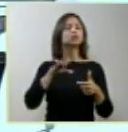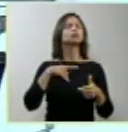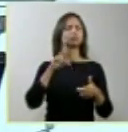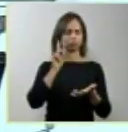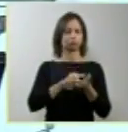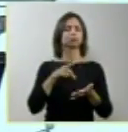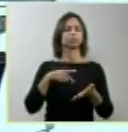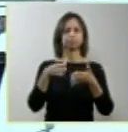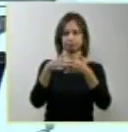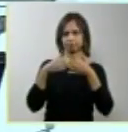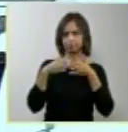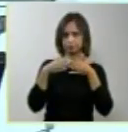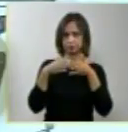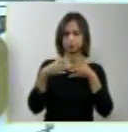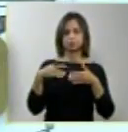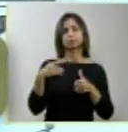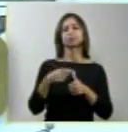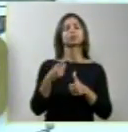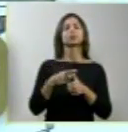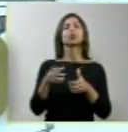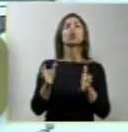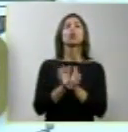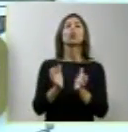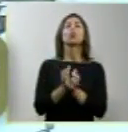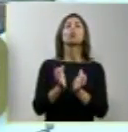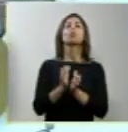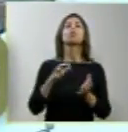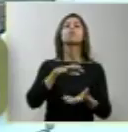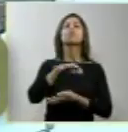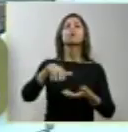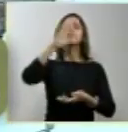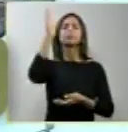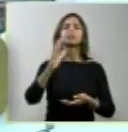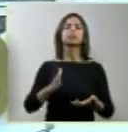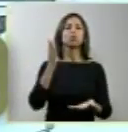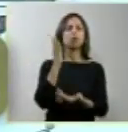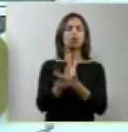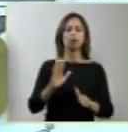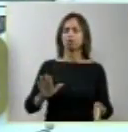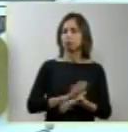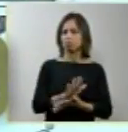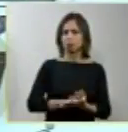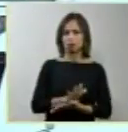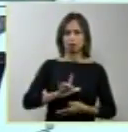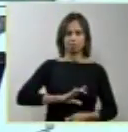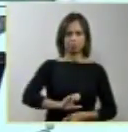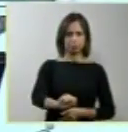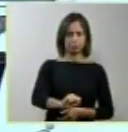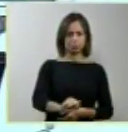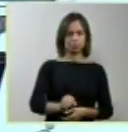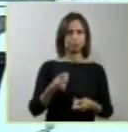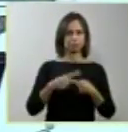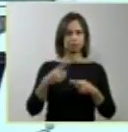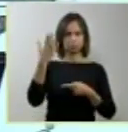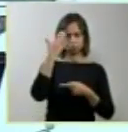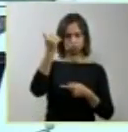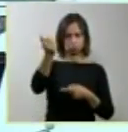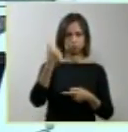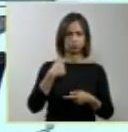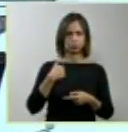solicitação primeira pelo Movimento Brasil Sem Aborto, até eu teria a expectativa de ter sido chamada para o dia